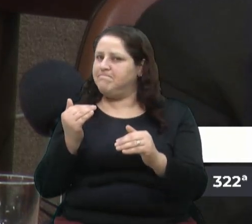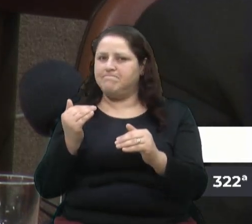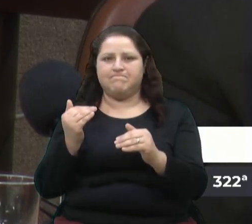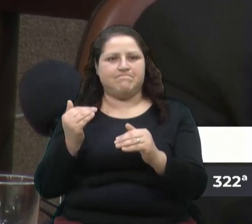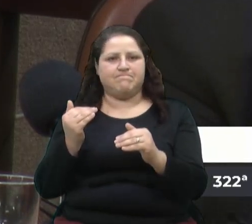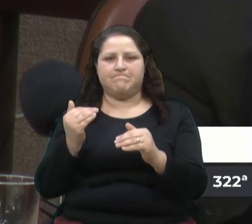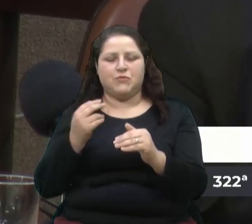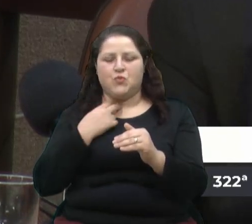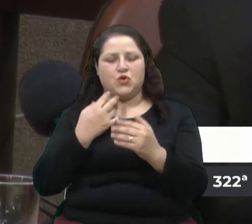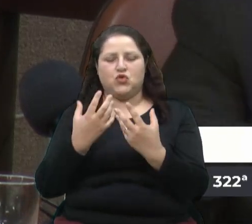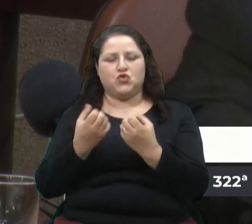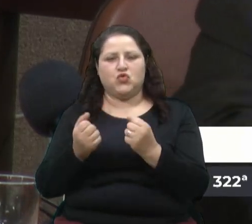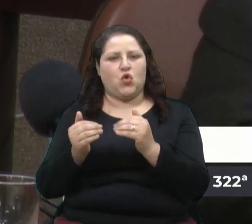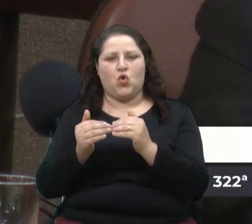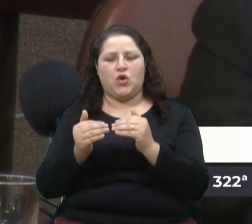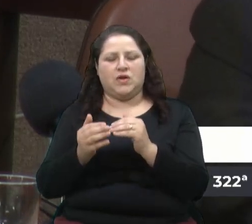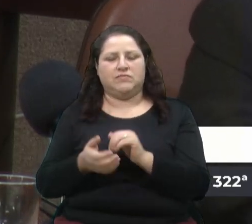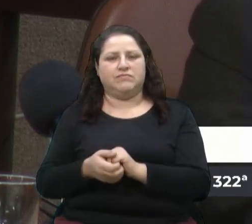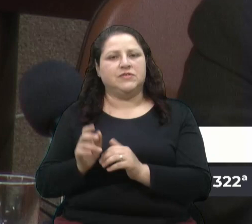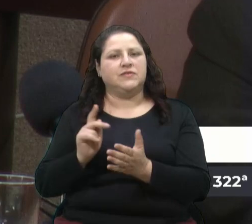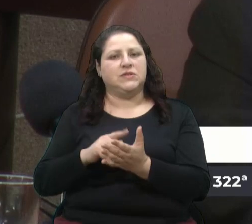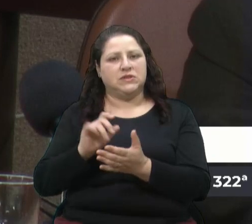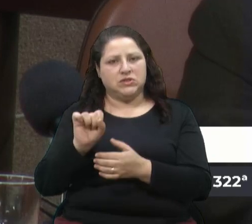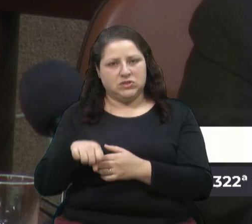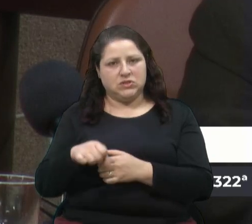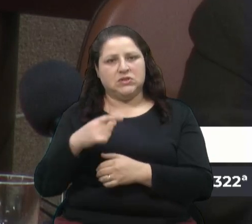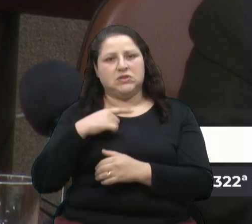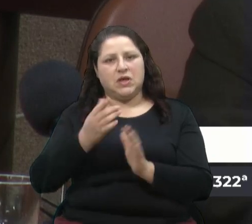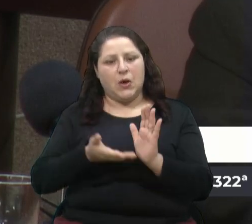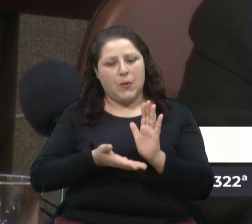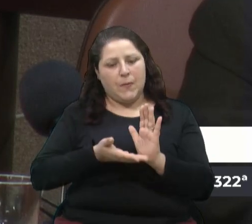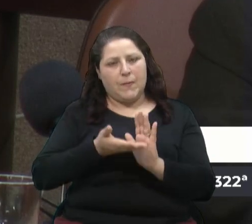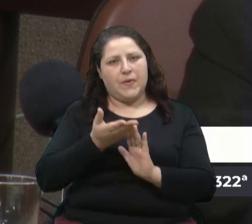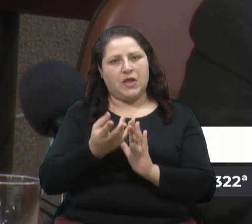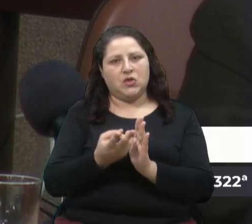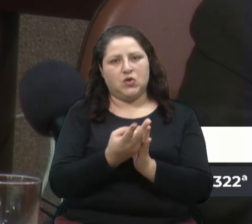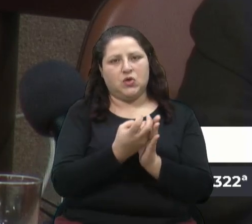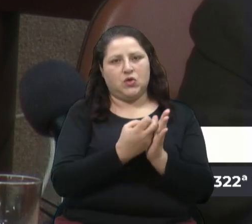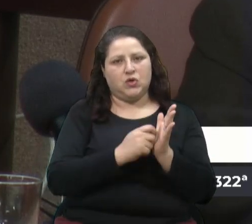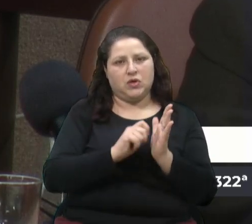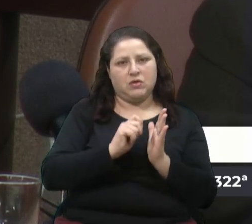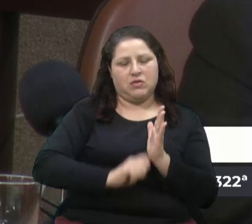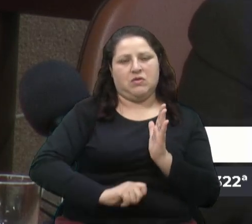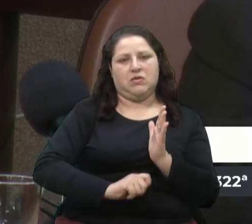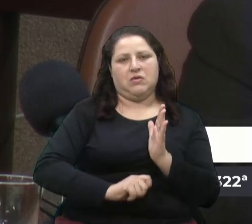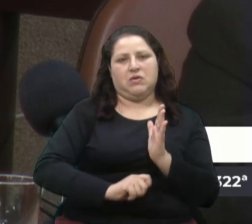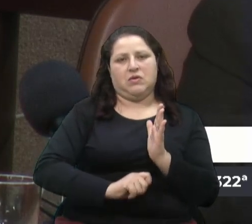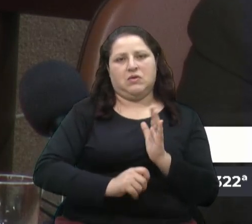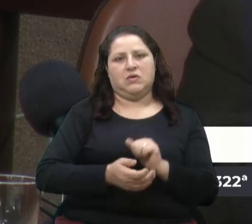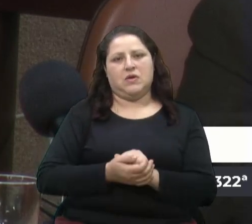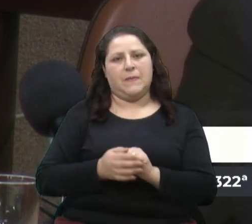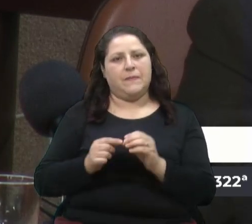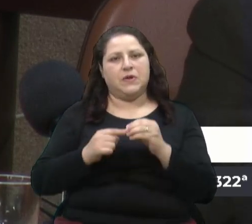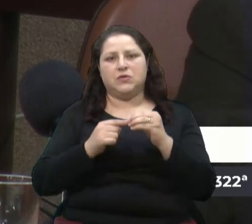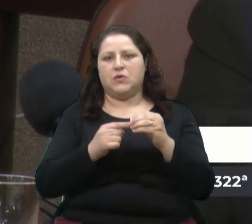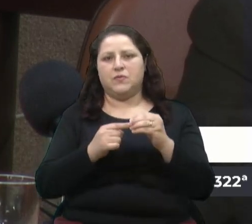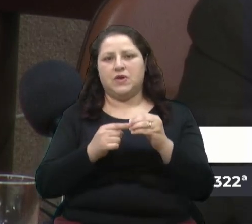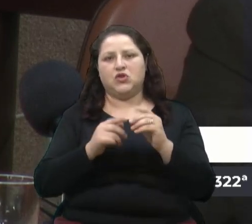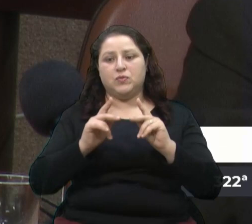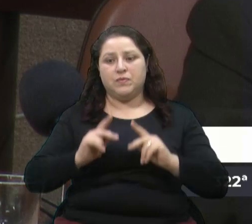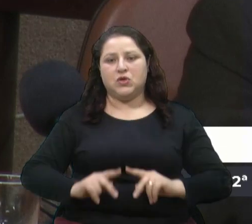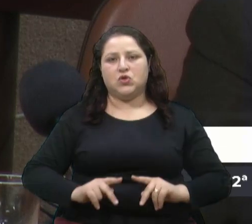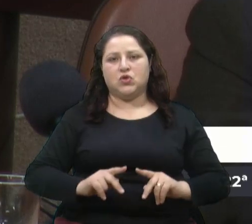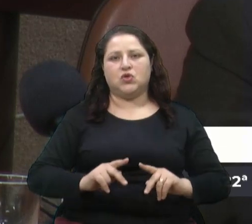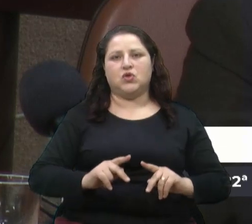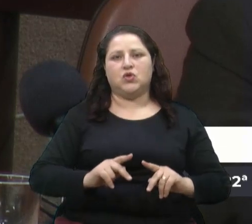verdade, sim, é verdade, sim. Haverá aumento da carga tributária, e principalmente lá na ponta também. Lá